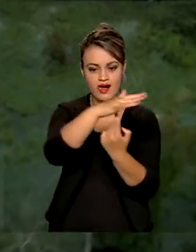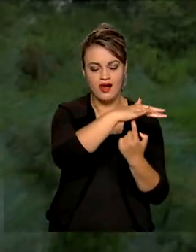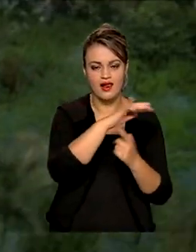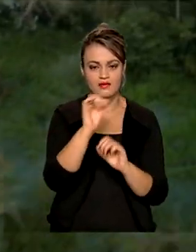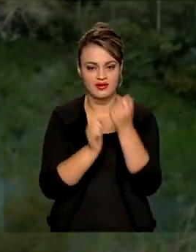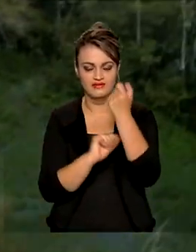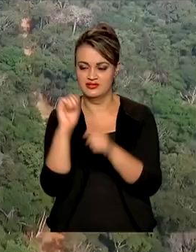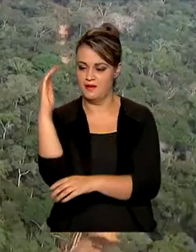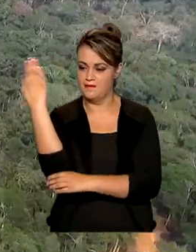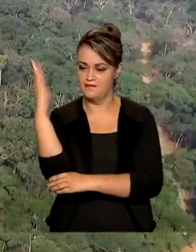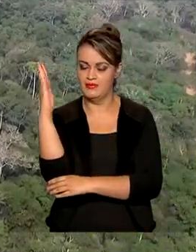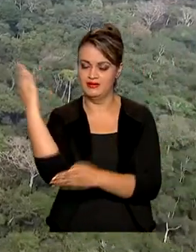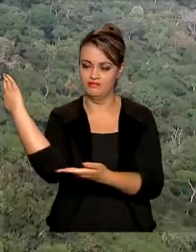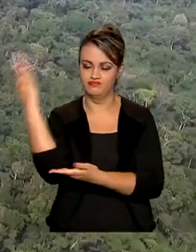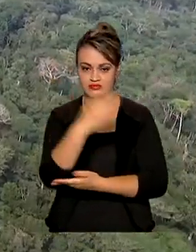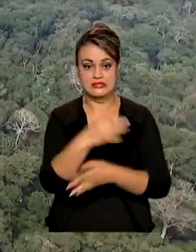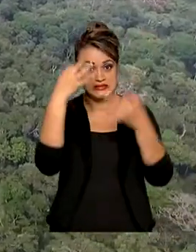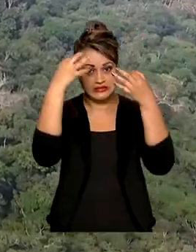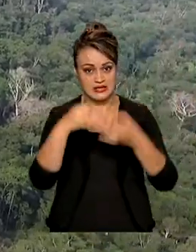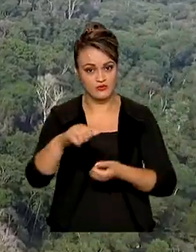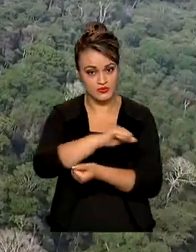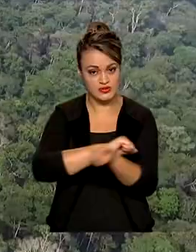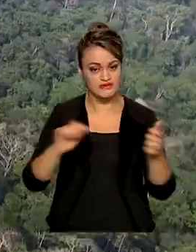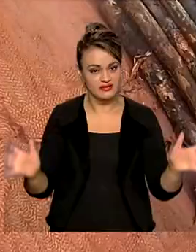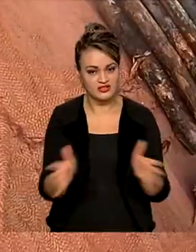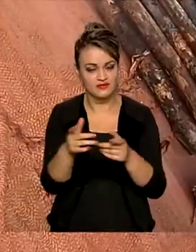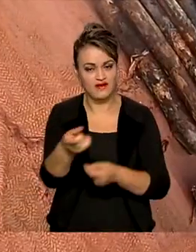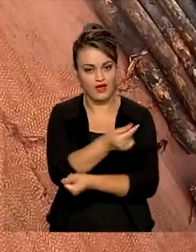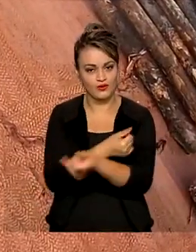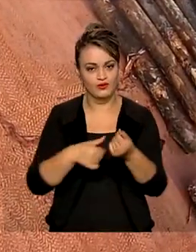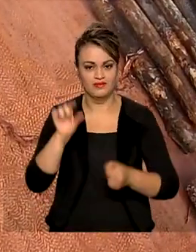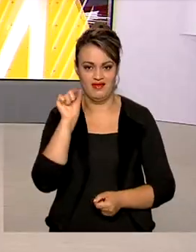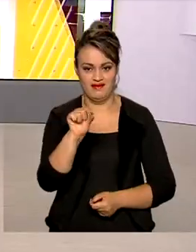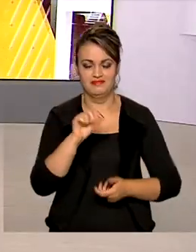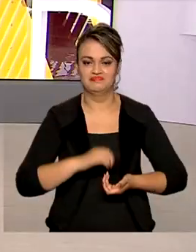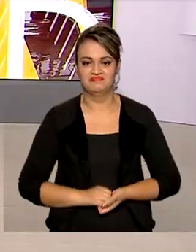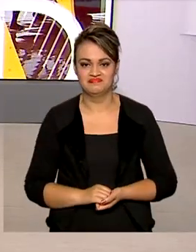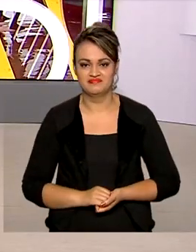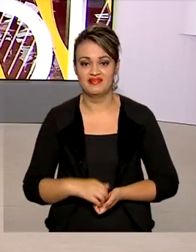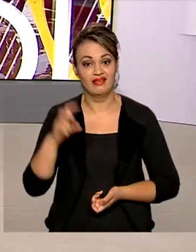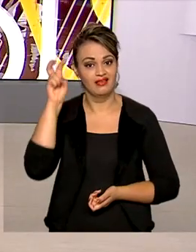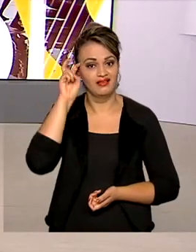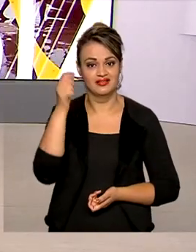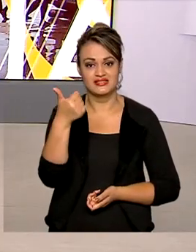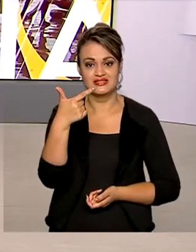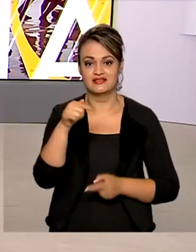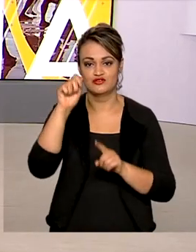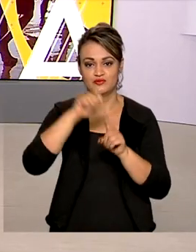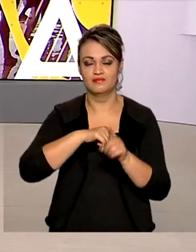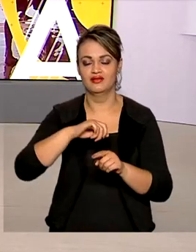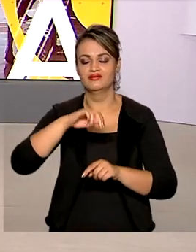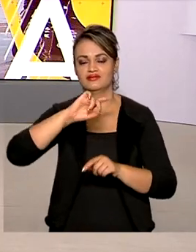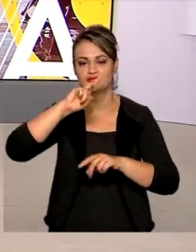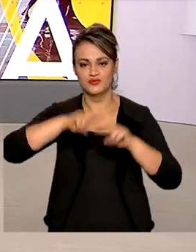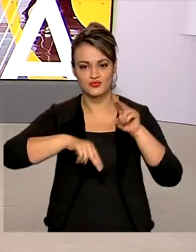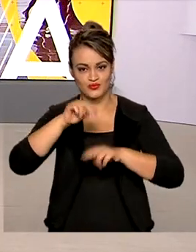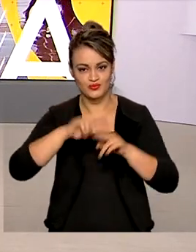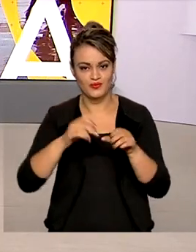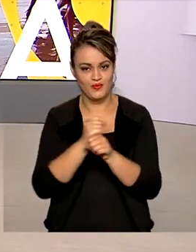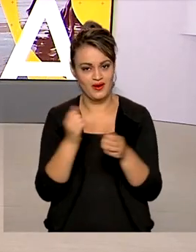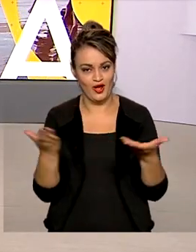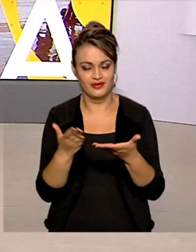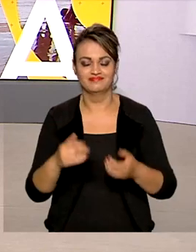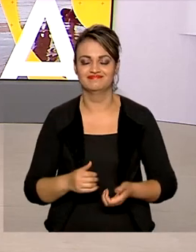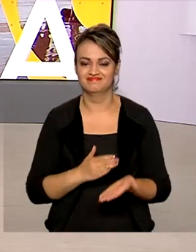produção sustentável de madeira e incentivar a economia regional. Quinta-feira, 17 de junho de 2021,